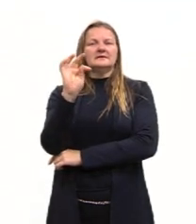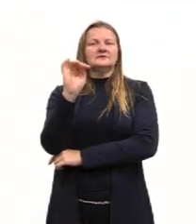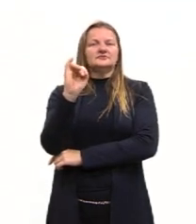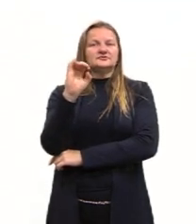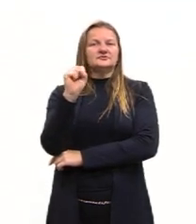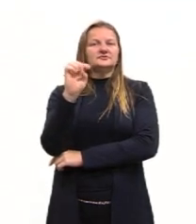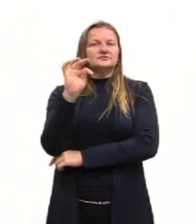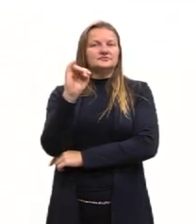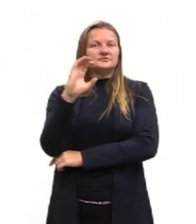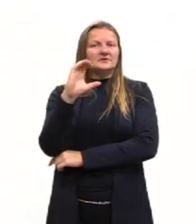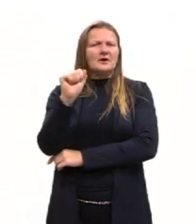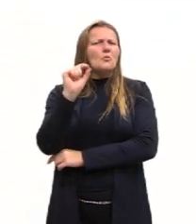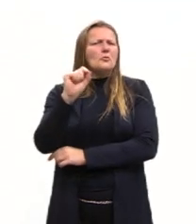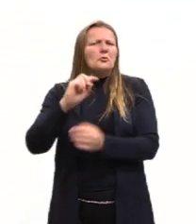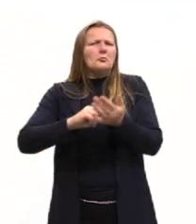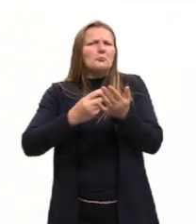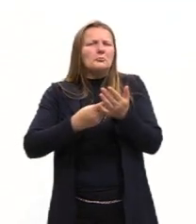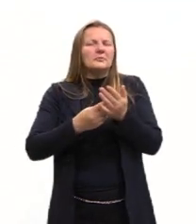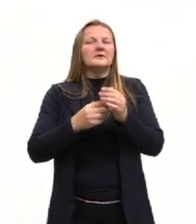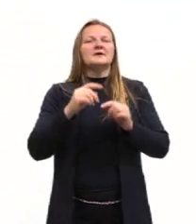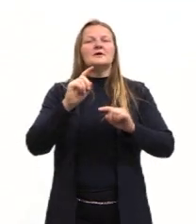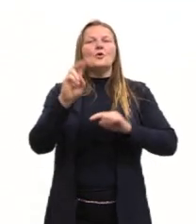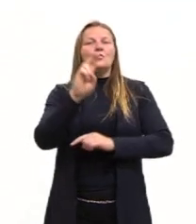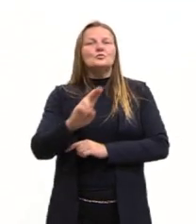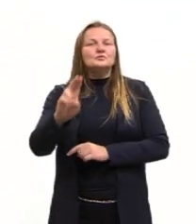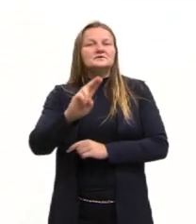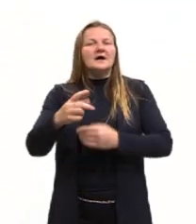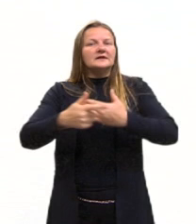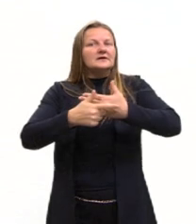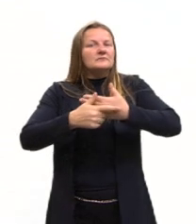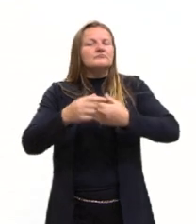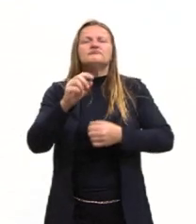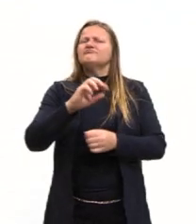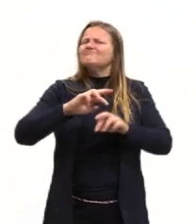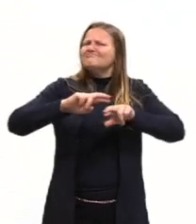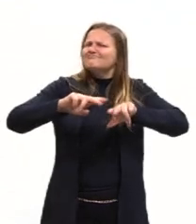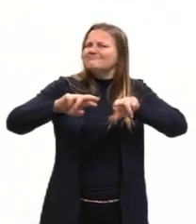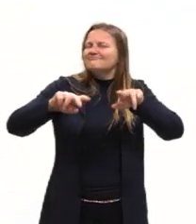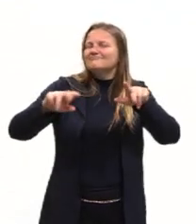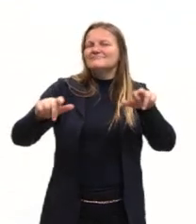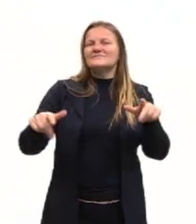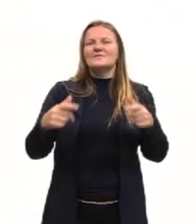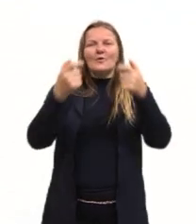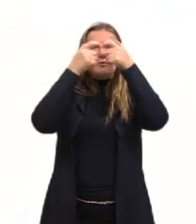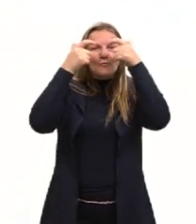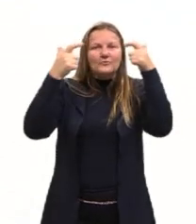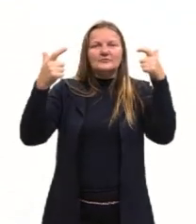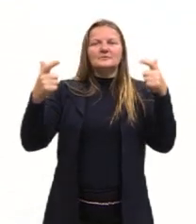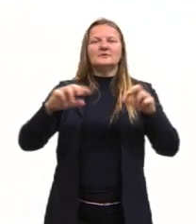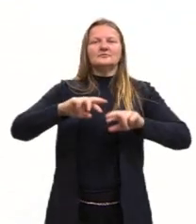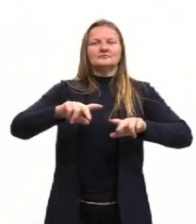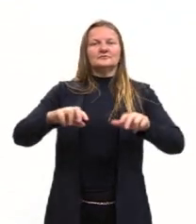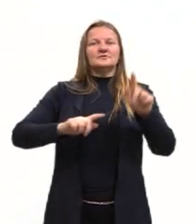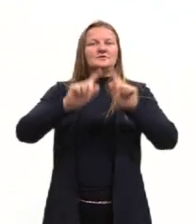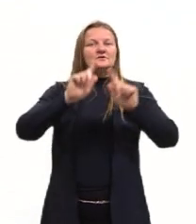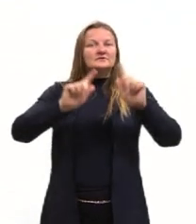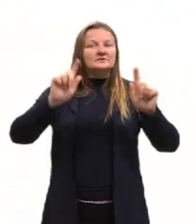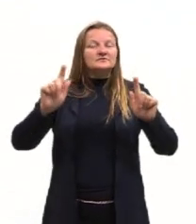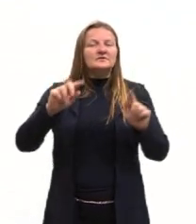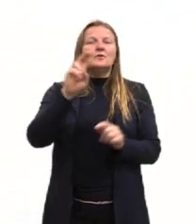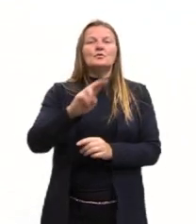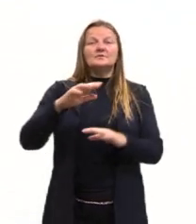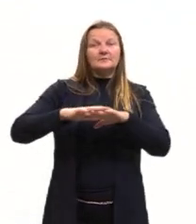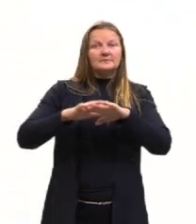A estatística, então, ela é aplicada em inúmeras áreas do conhecimento. A estatística, ela usa